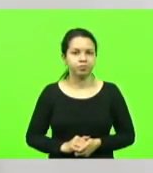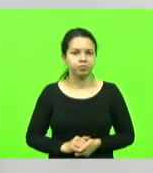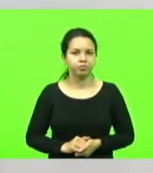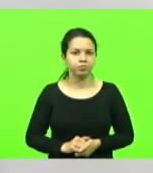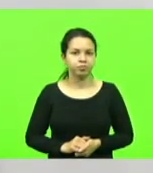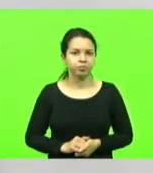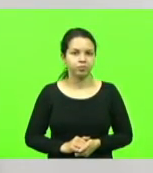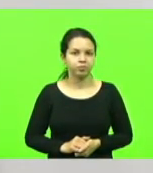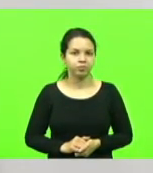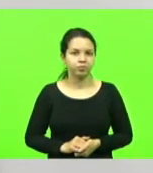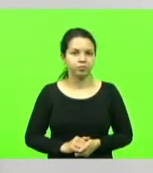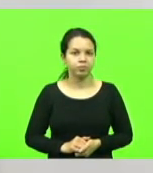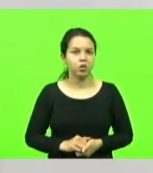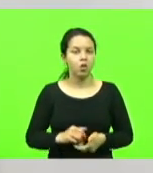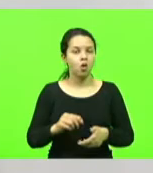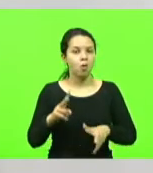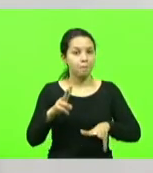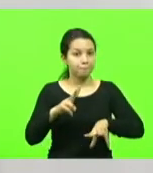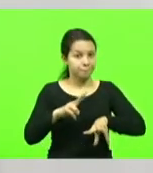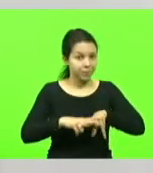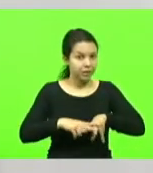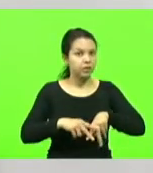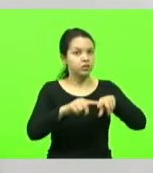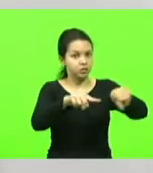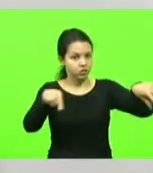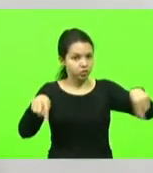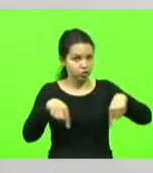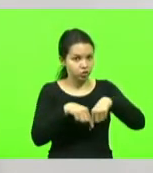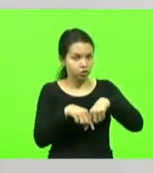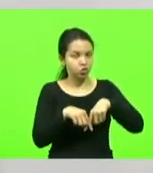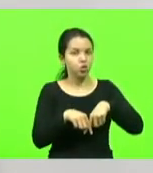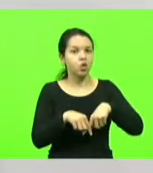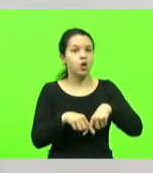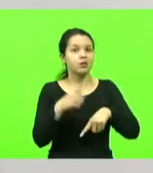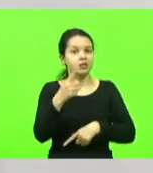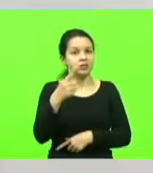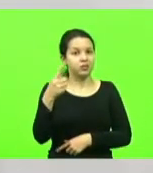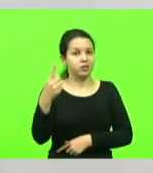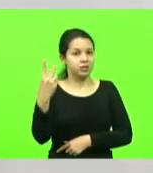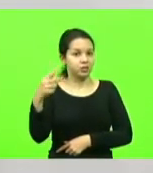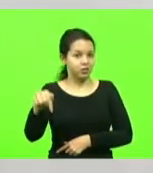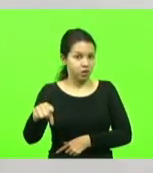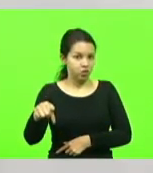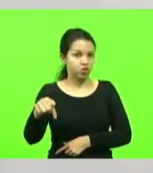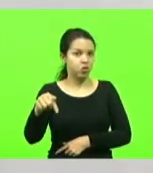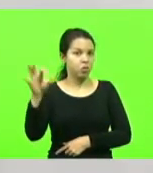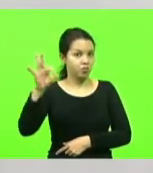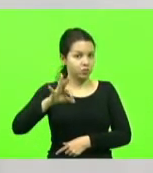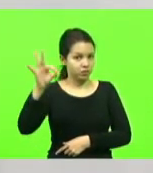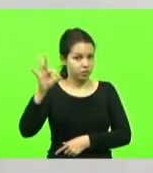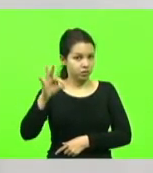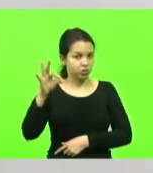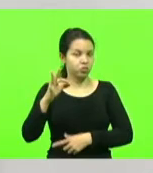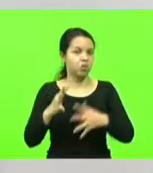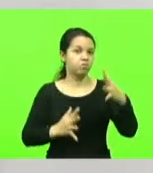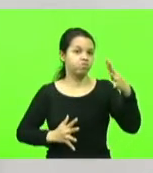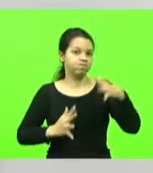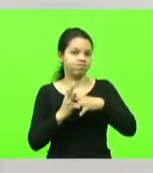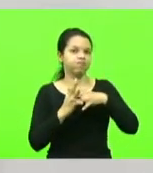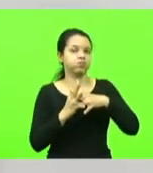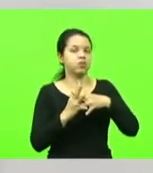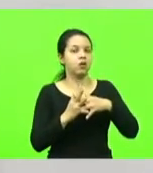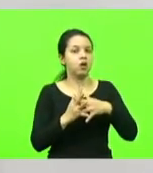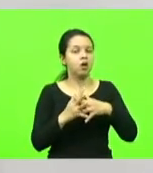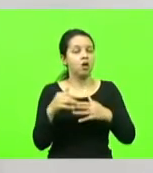o presídio opera com 117% acima da sua capacidade. por mim, pode operar